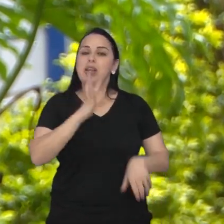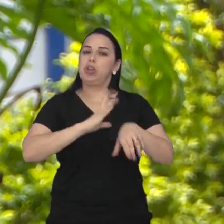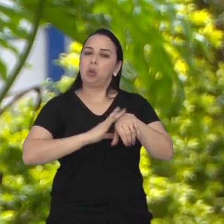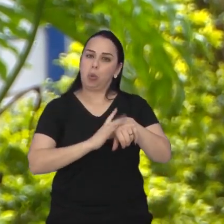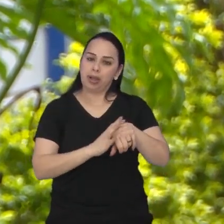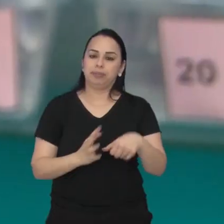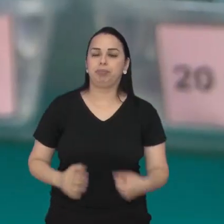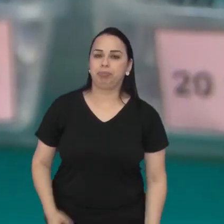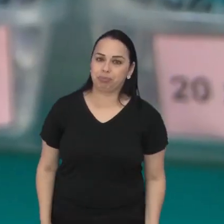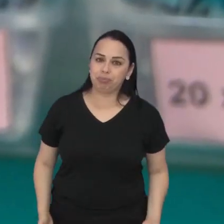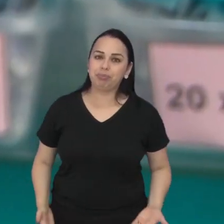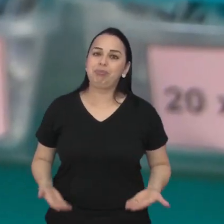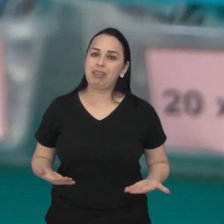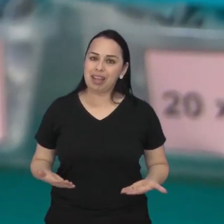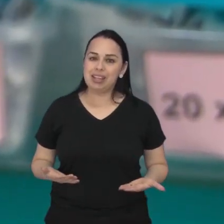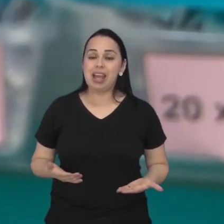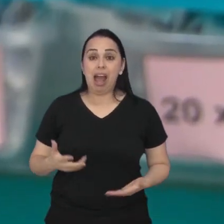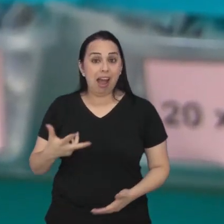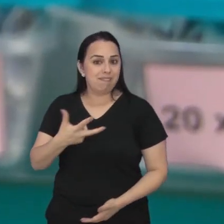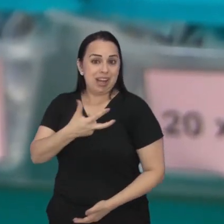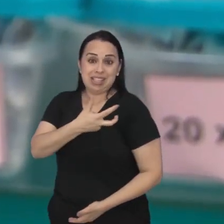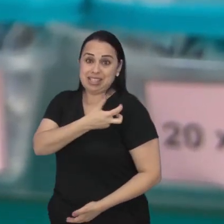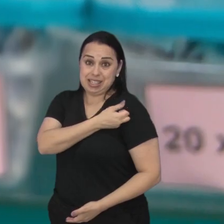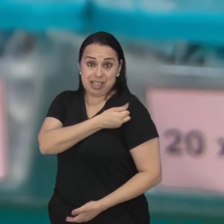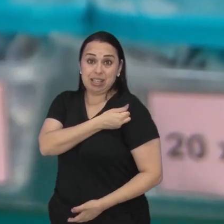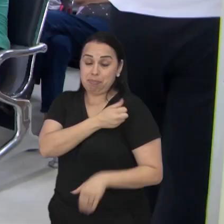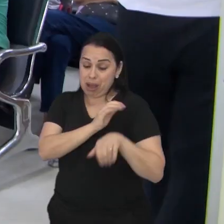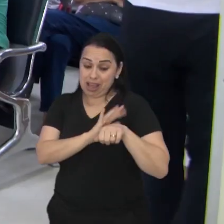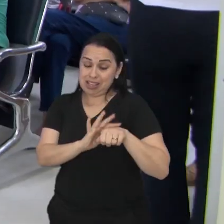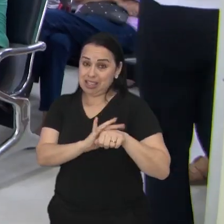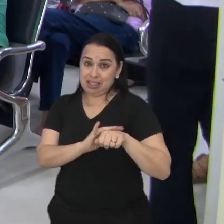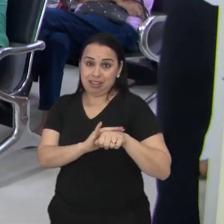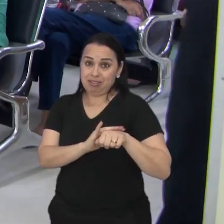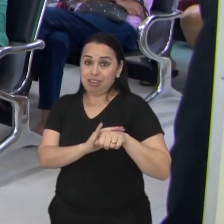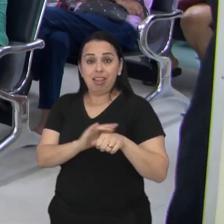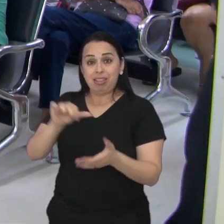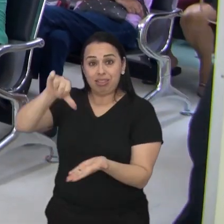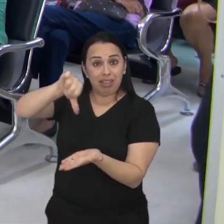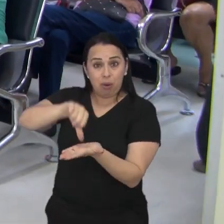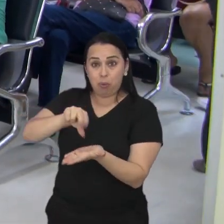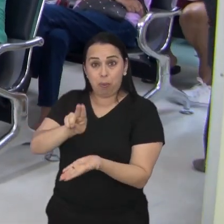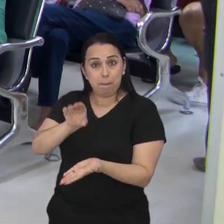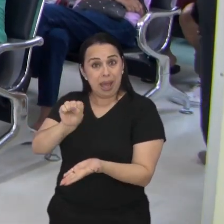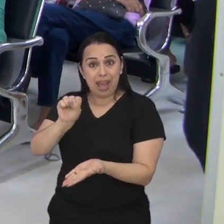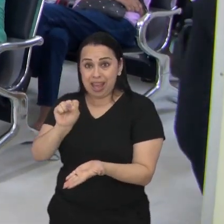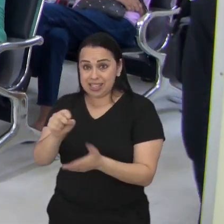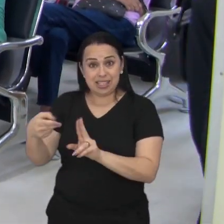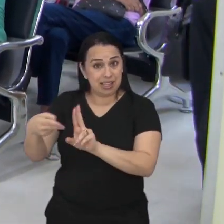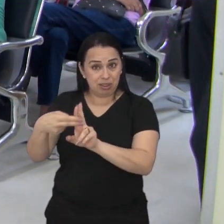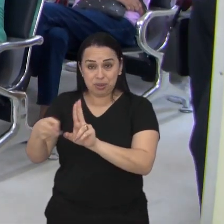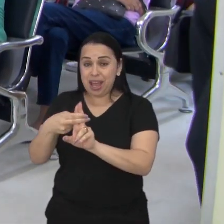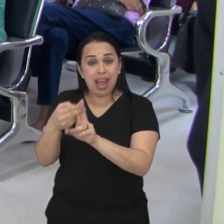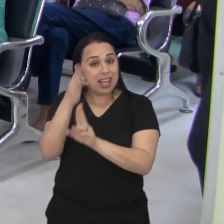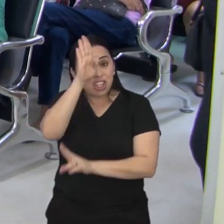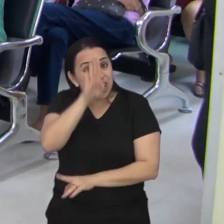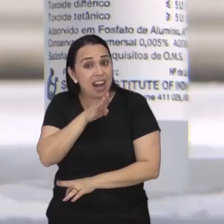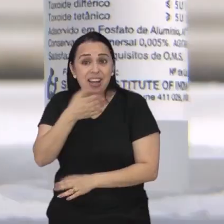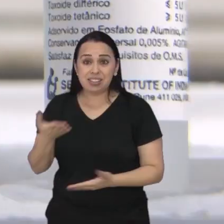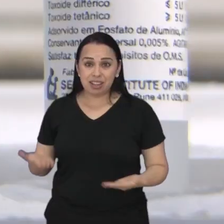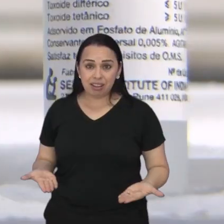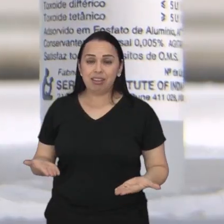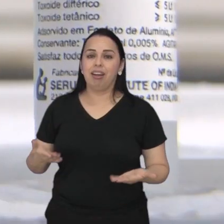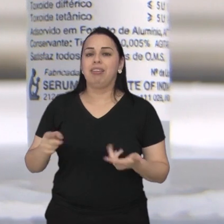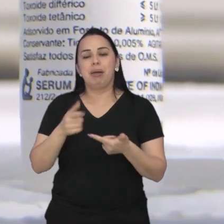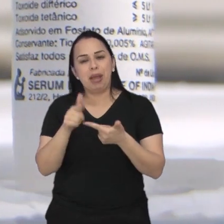E não tem desculpa já que a vacina para o sarampo é oferecida gratuita na rede pública